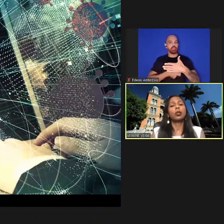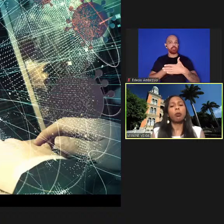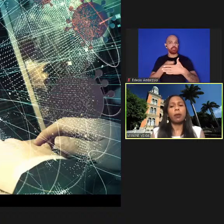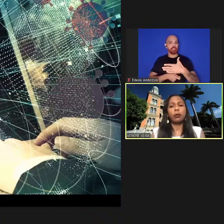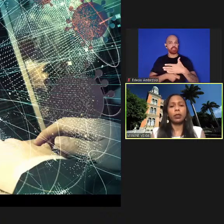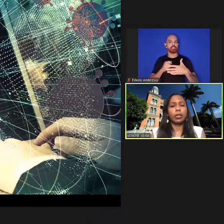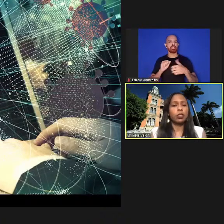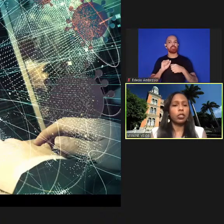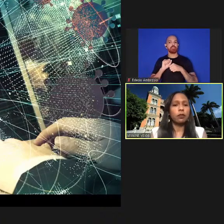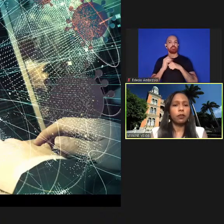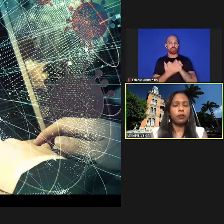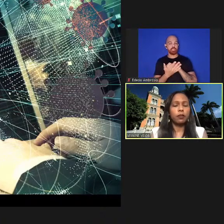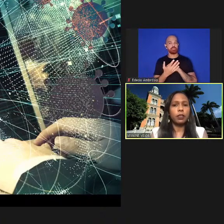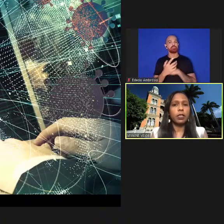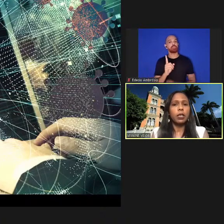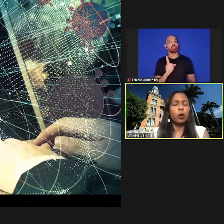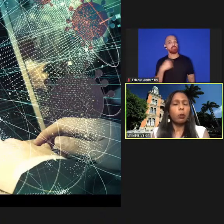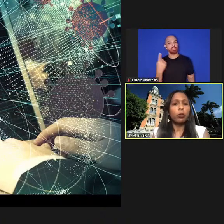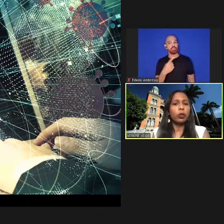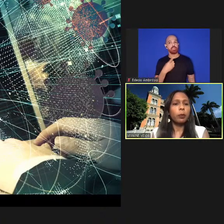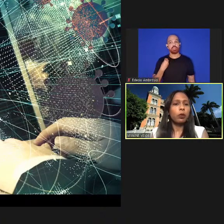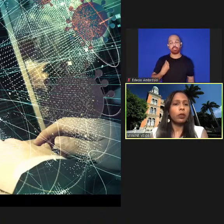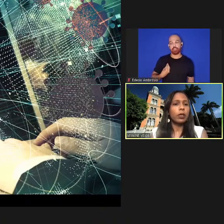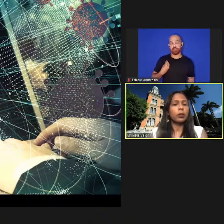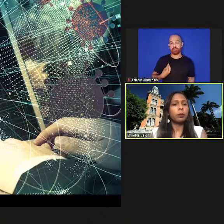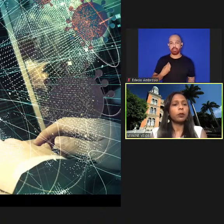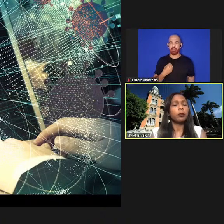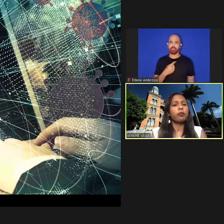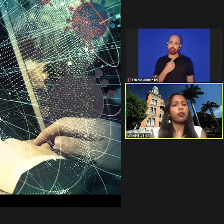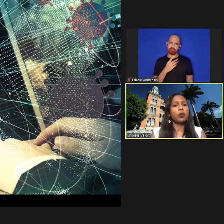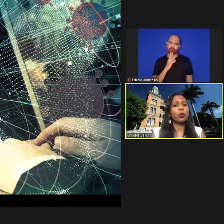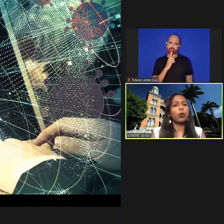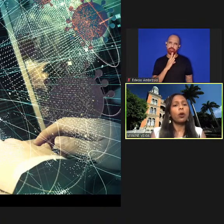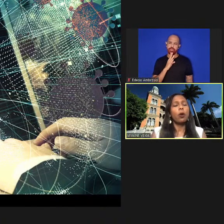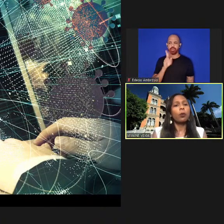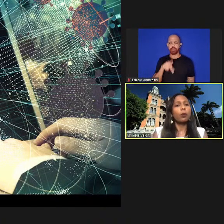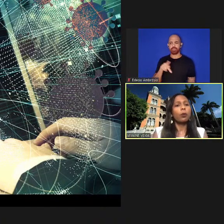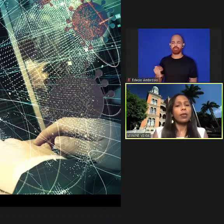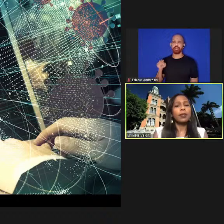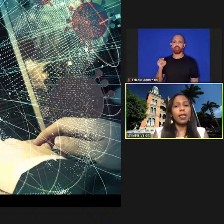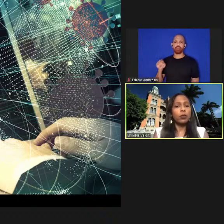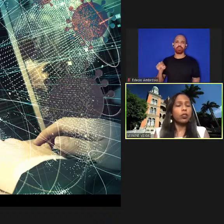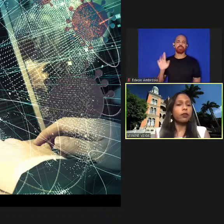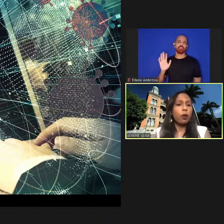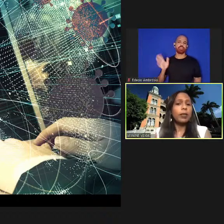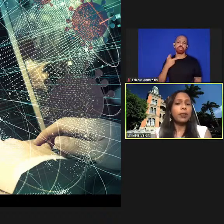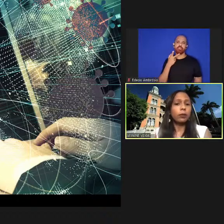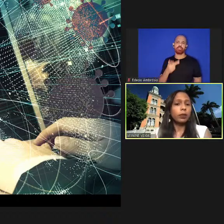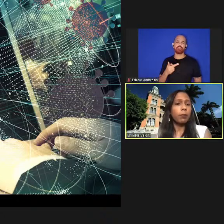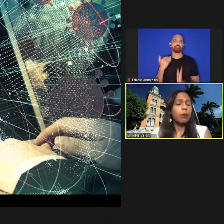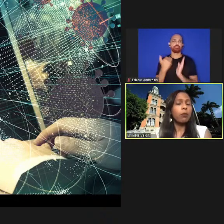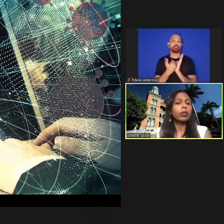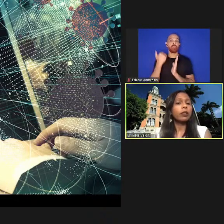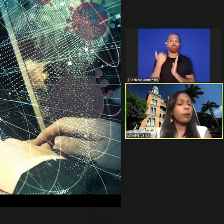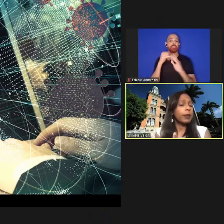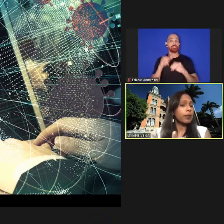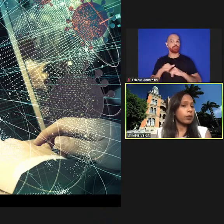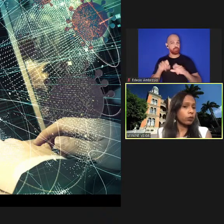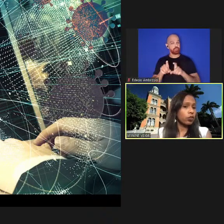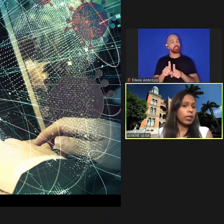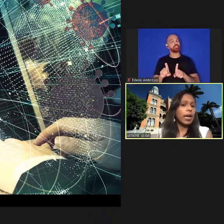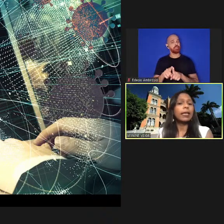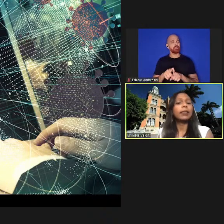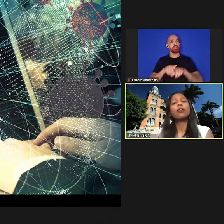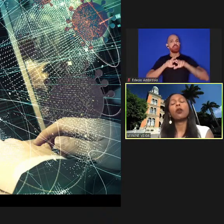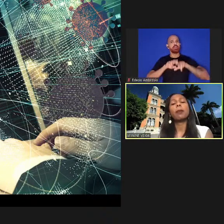no momento em que a gente vive como muito bem colocado pelo professor um excesso de informação também muita informação